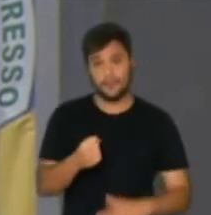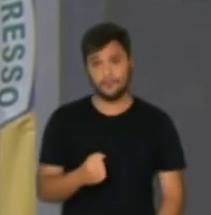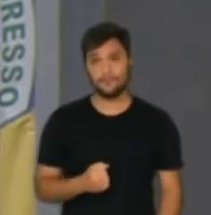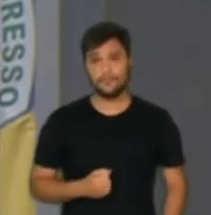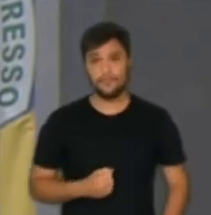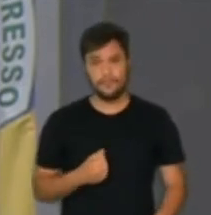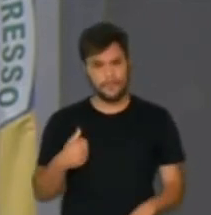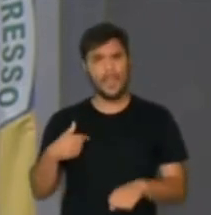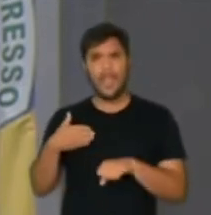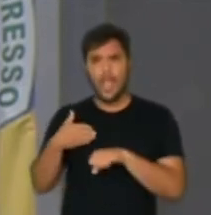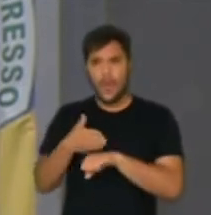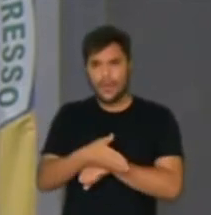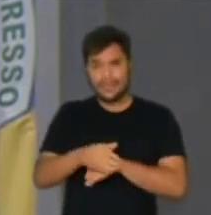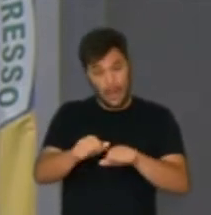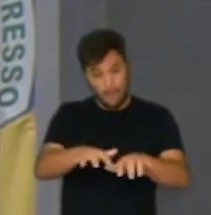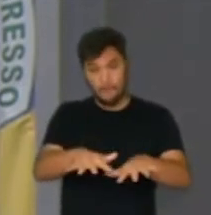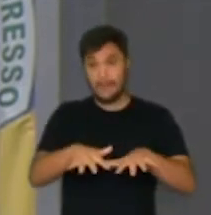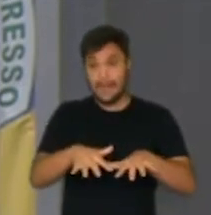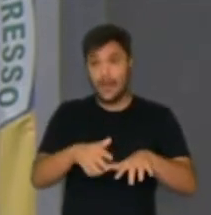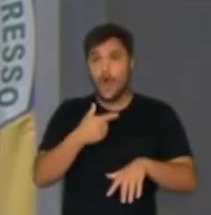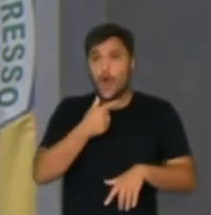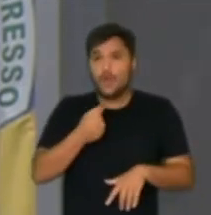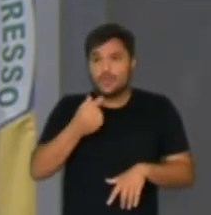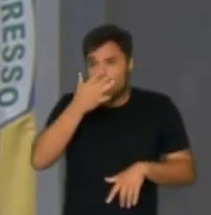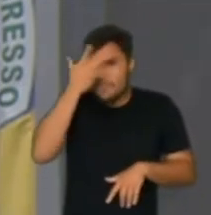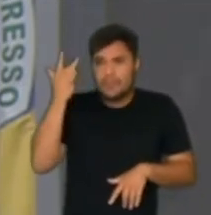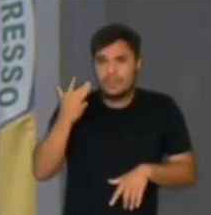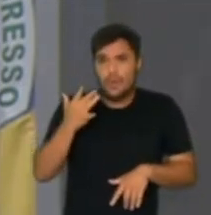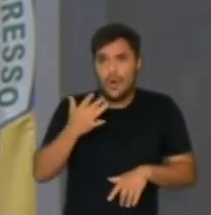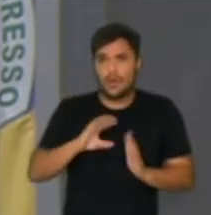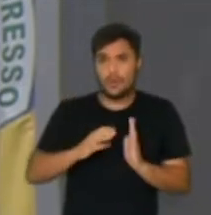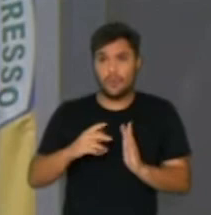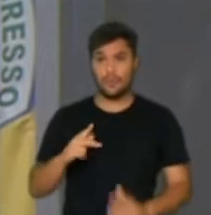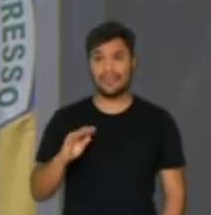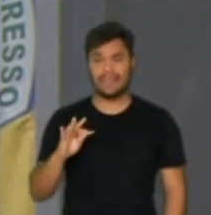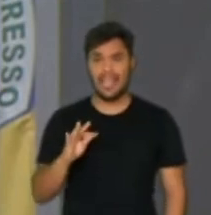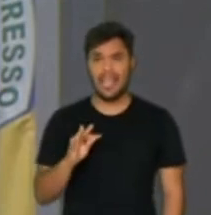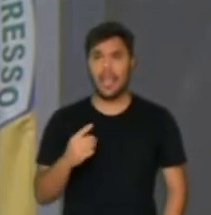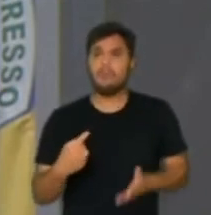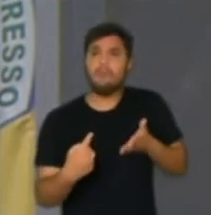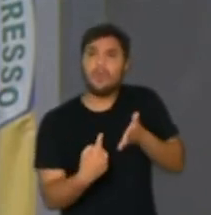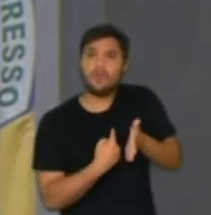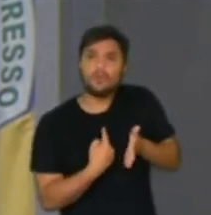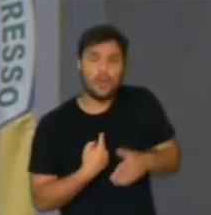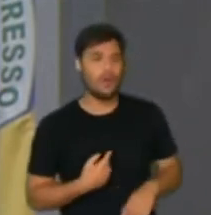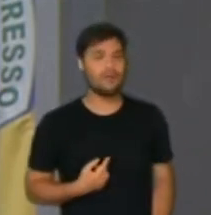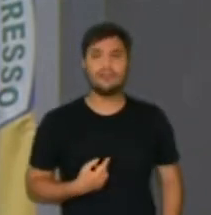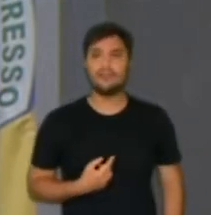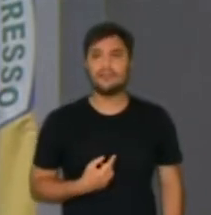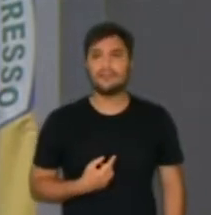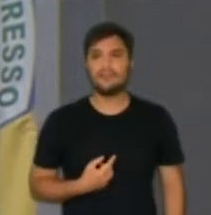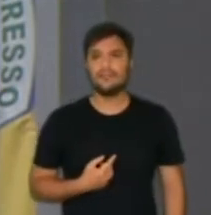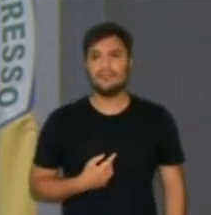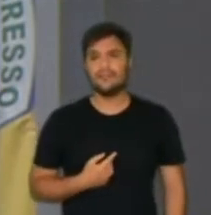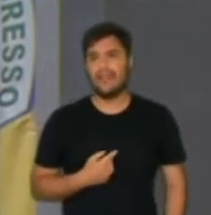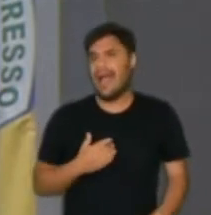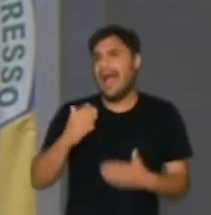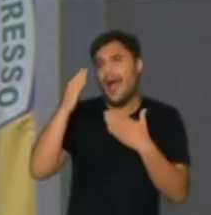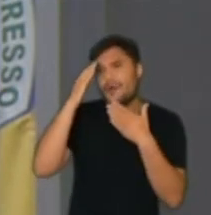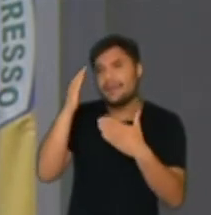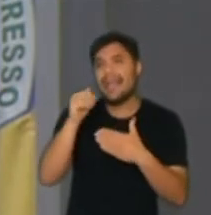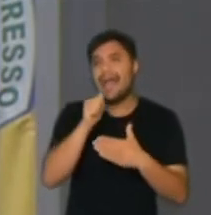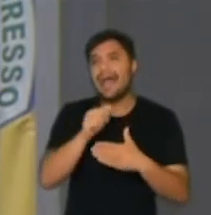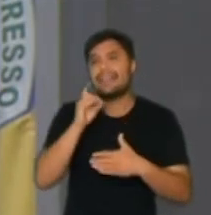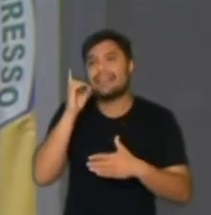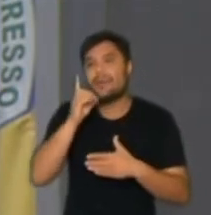quando entrei aqui no plenário hoje, um engraçadinho do Partido dos Trabalhadores me perguntou, aliás, me agradeceu. Obrigada, deputada